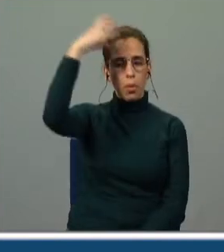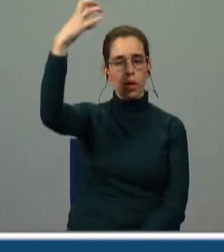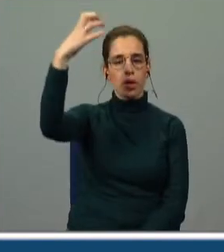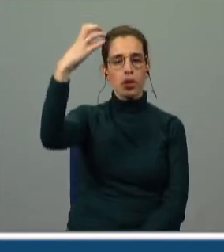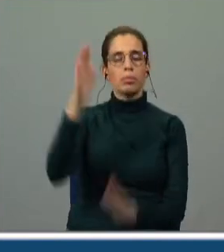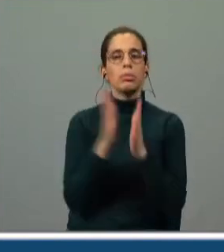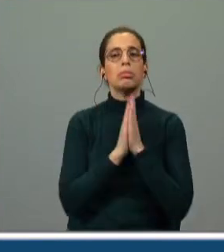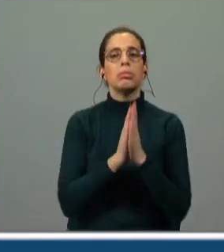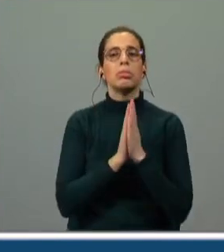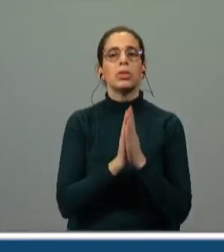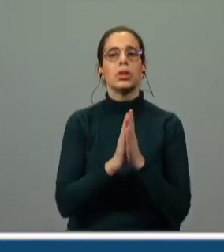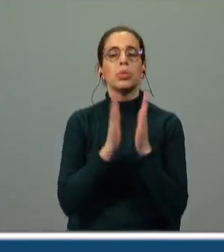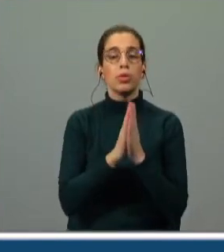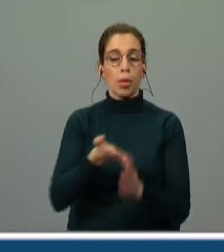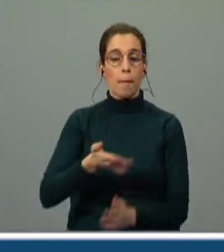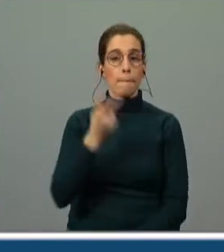suplicando pela vida.